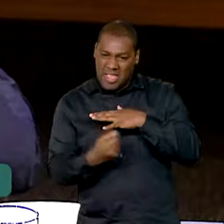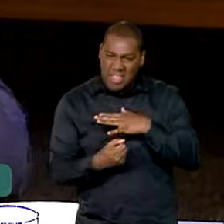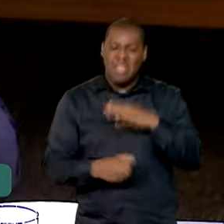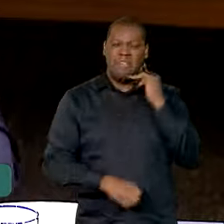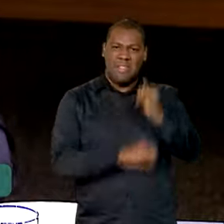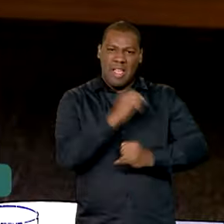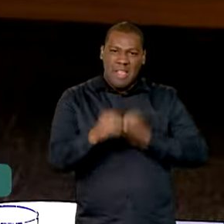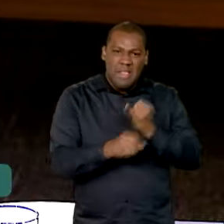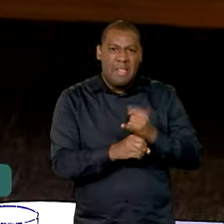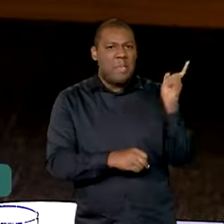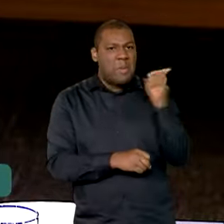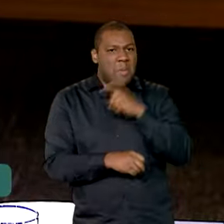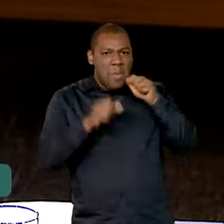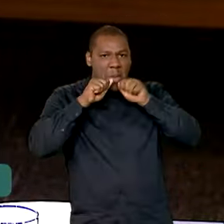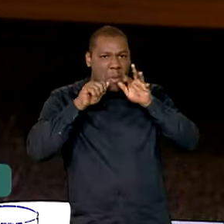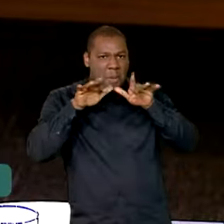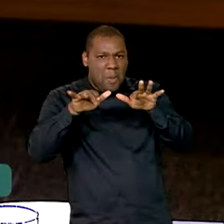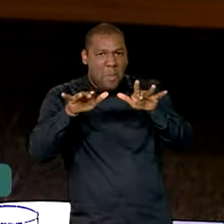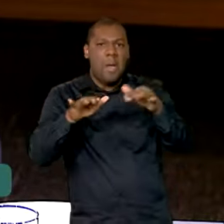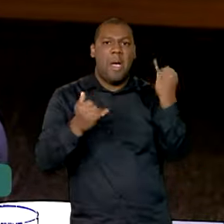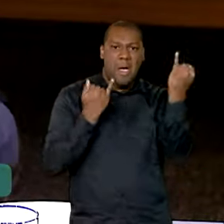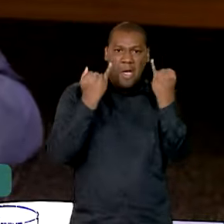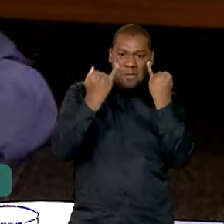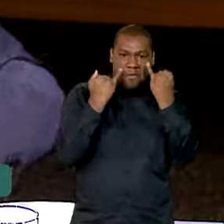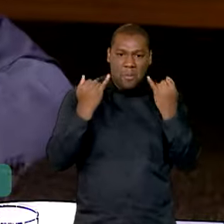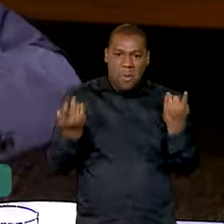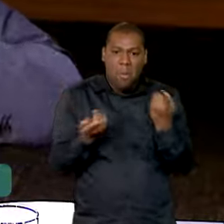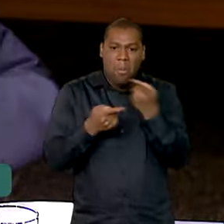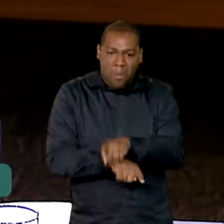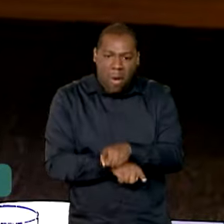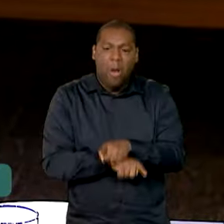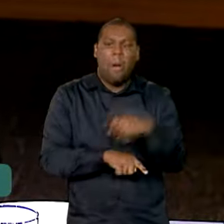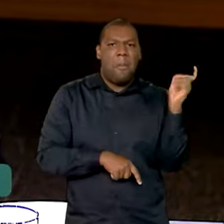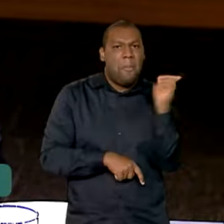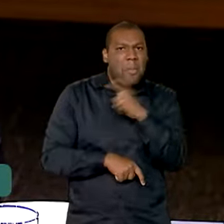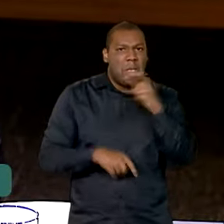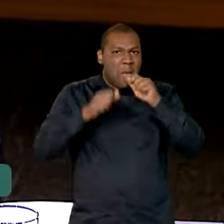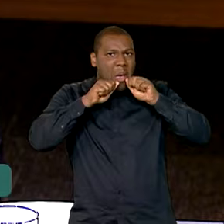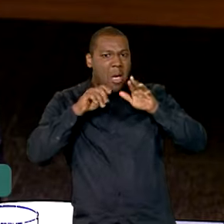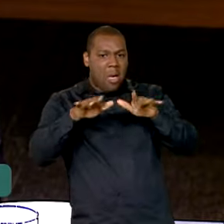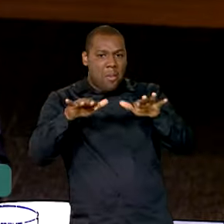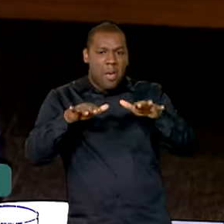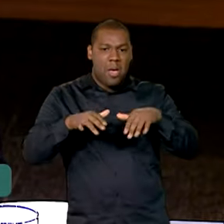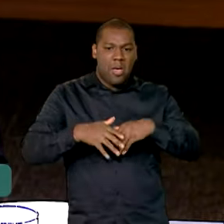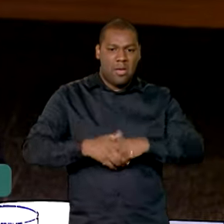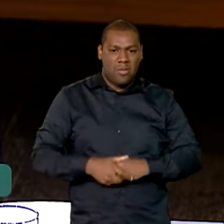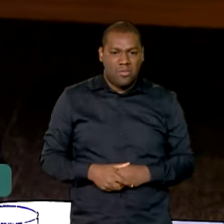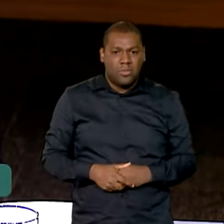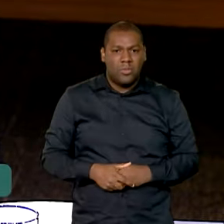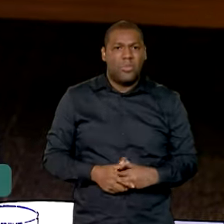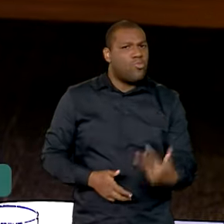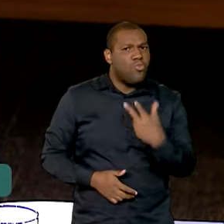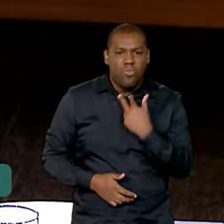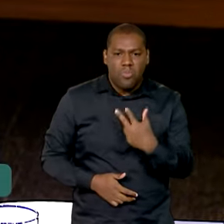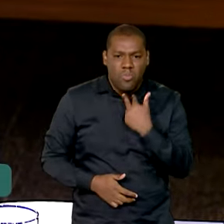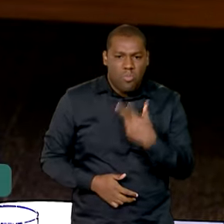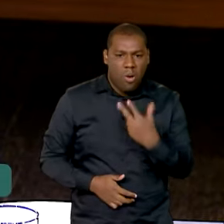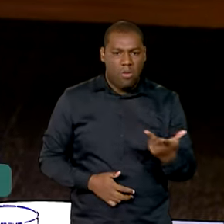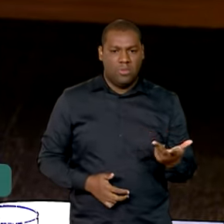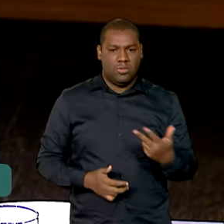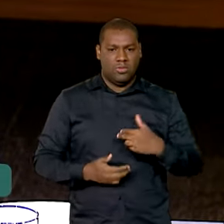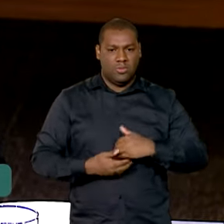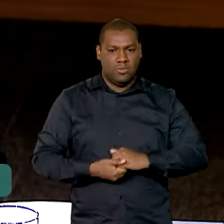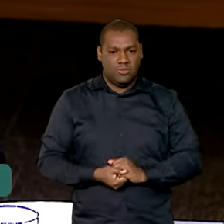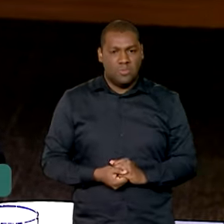vive deturpando falas, vive pegando palavras e vive contando mentira para a sociedade. Um país não pode ir para frente desse